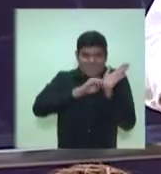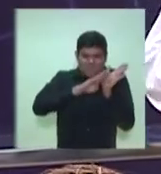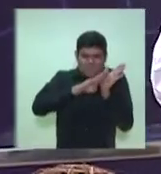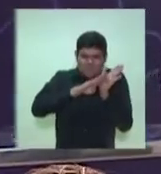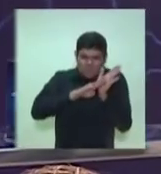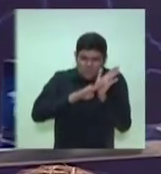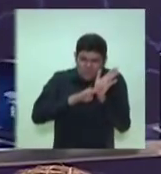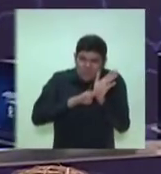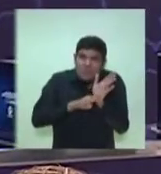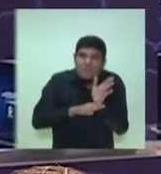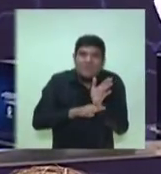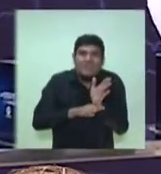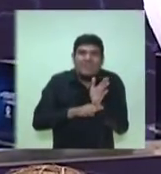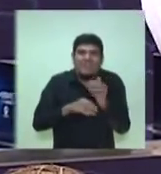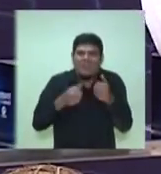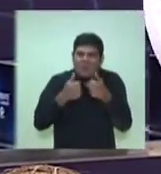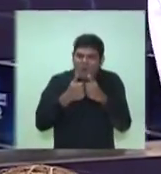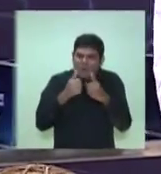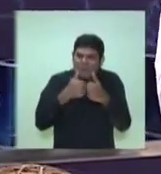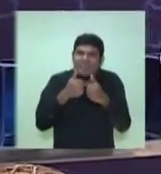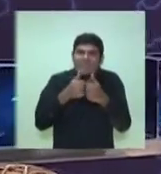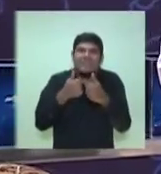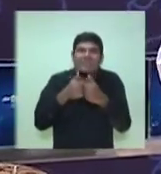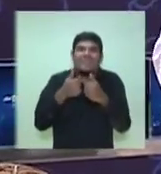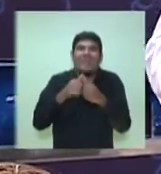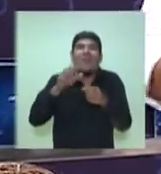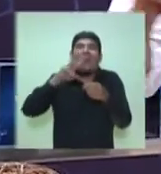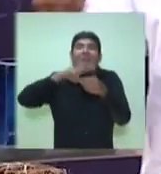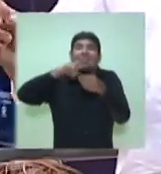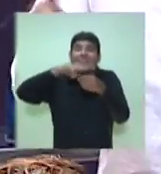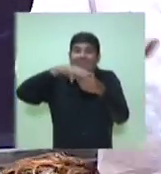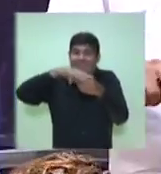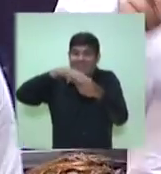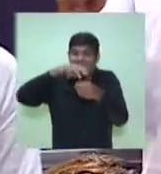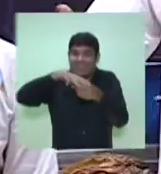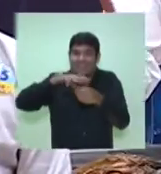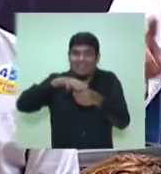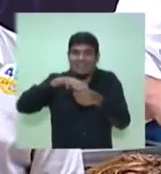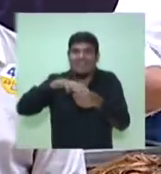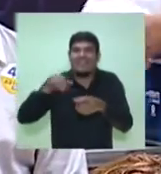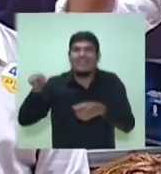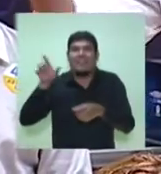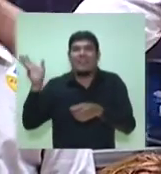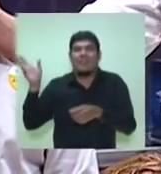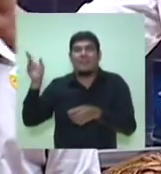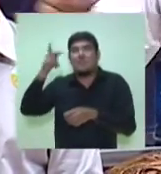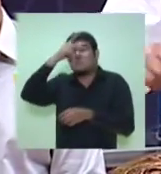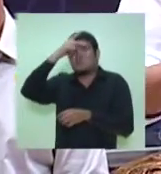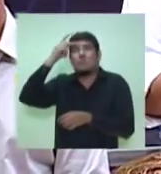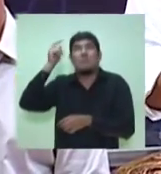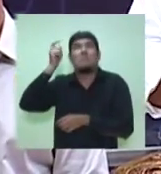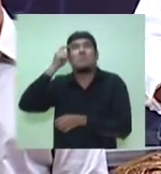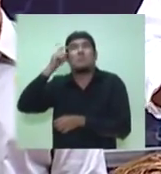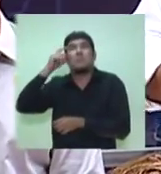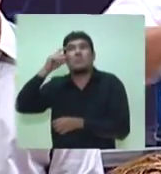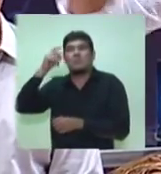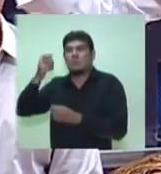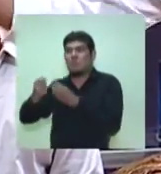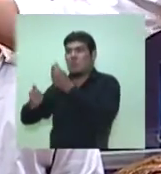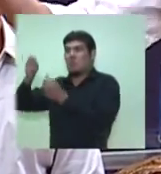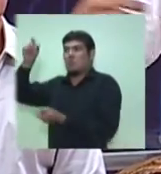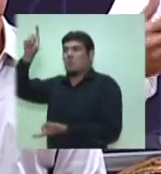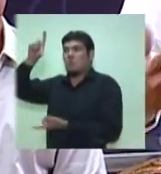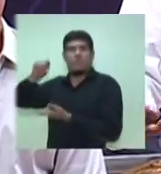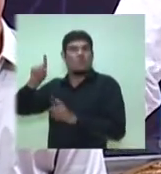de fretamento, aqueles ônibus que levam os trabalhadores para o distrito. Todo mundo achou que ia diminuir a receita no ano seguinte. E no ano seguinte a